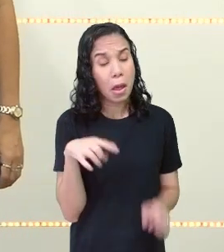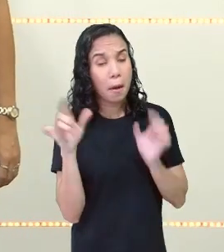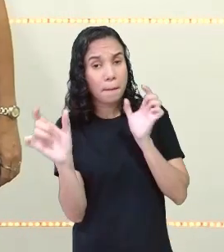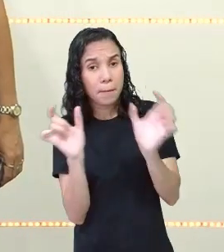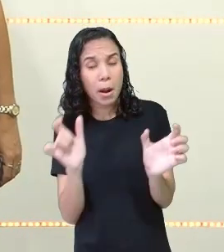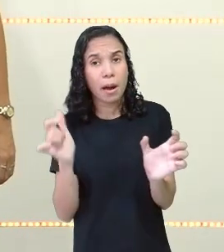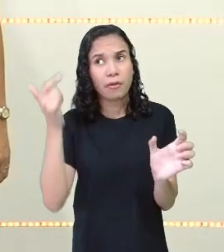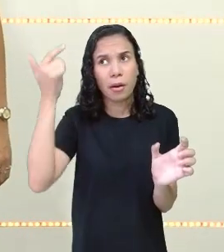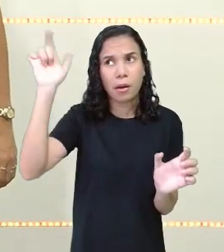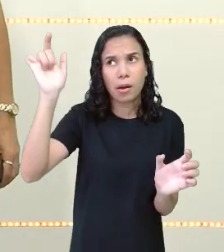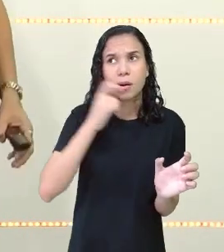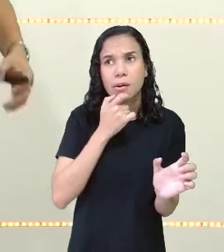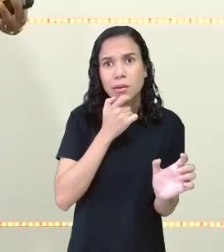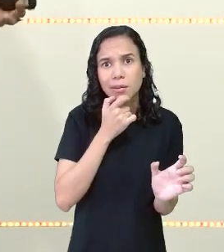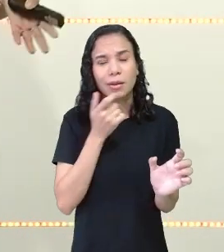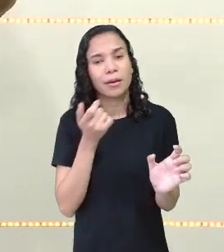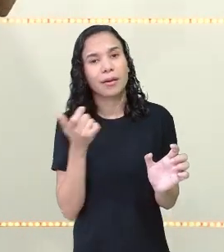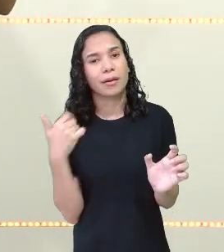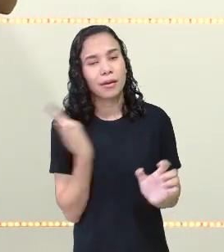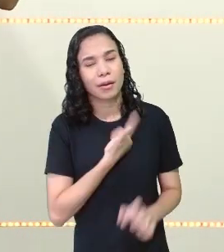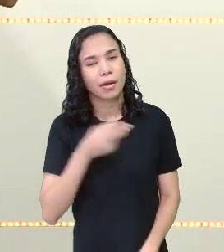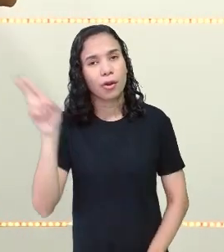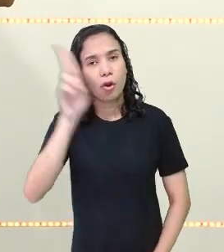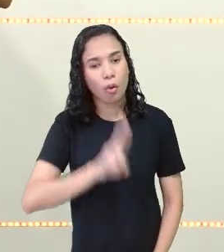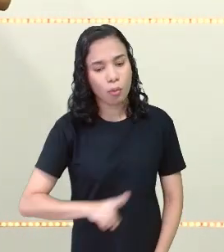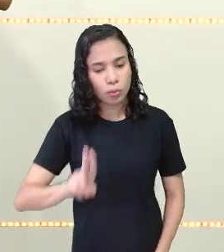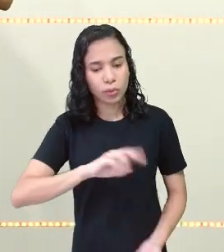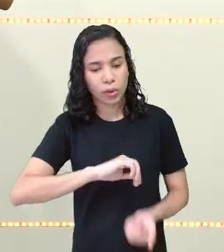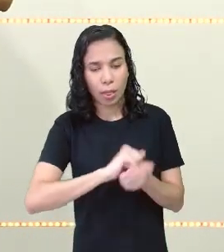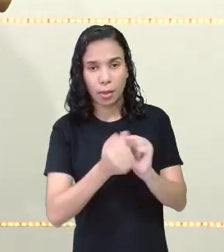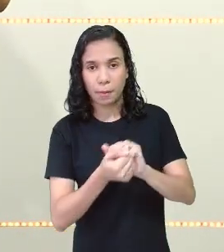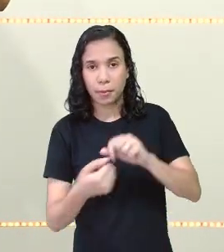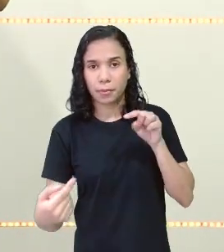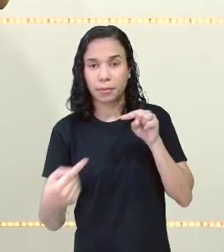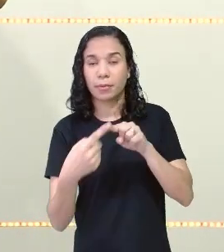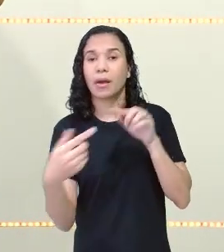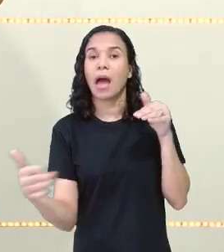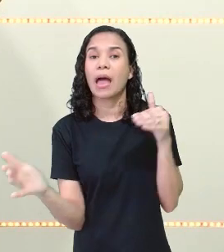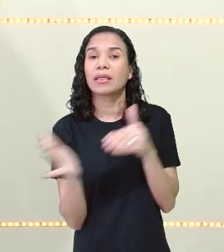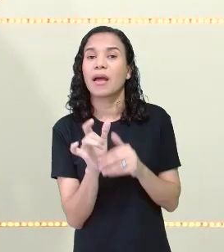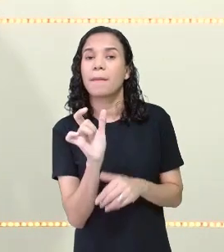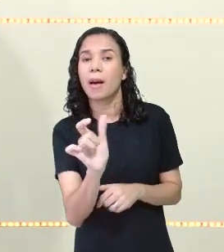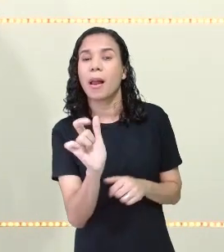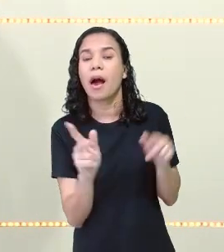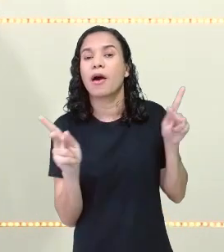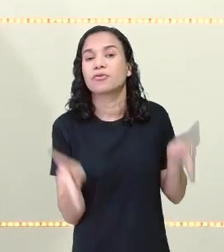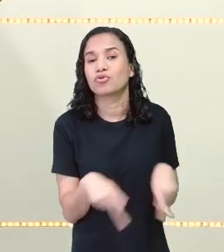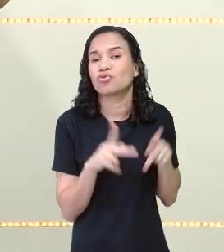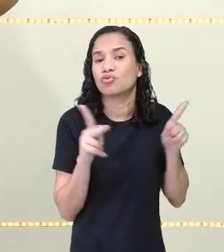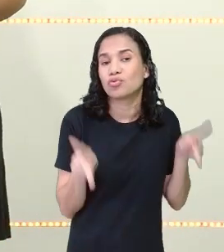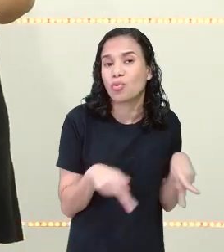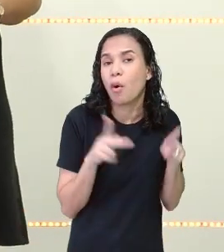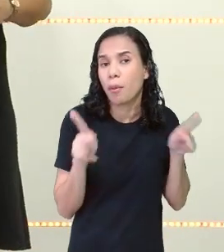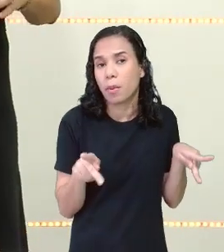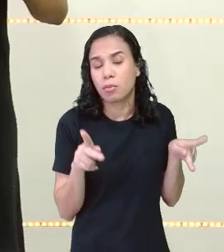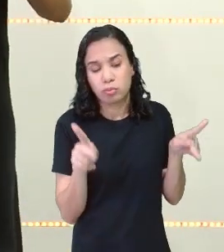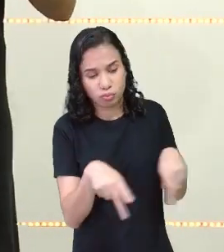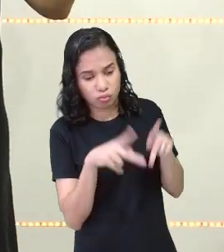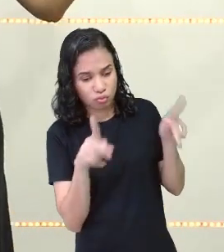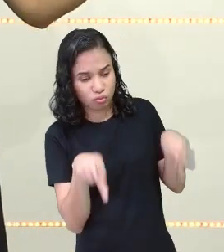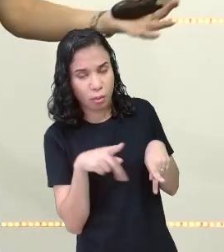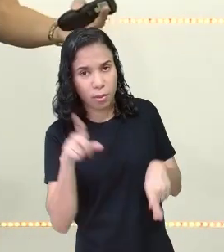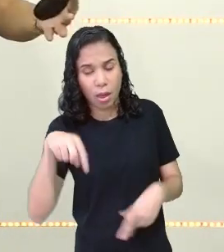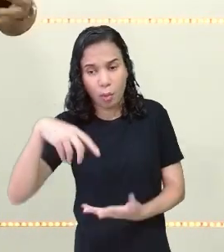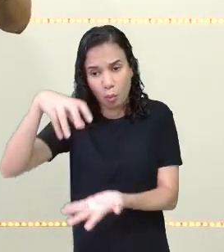palavras estrangeiras que nós utilizamos aqui. Até o nome shopping mesmo. Não é? Shopping é o quê? É um